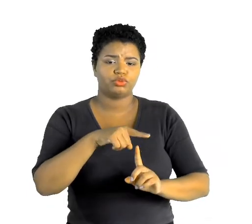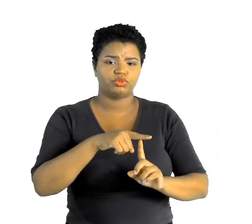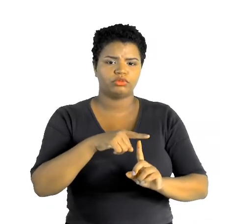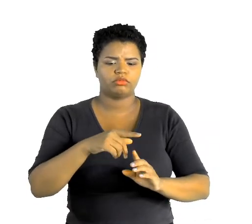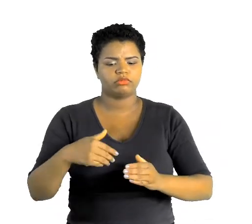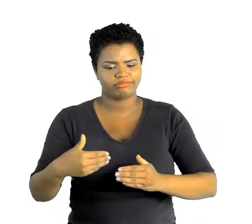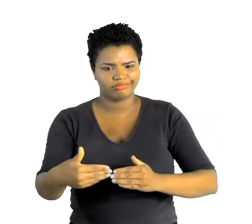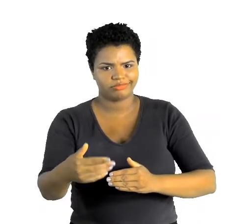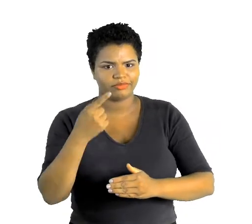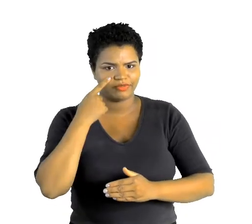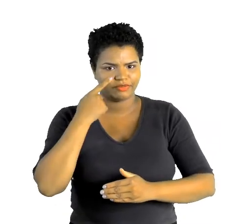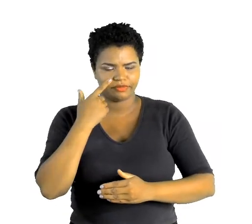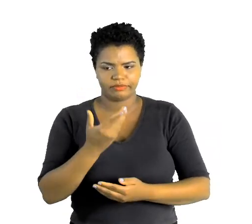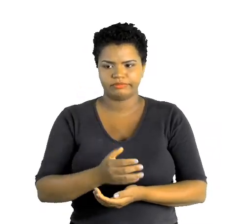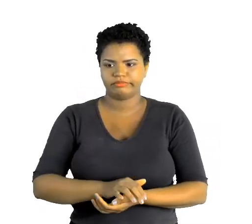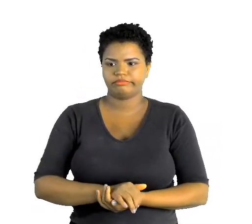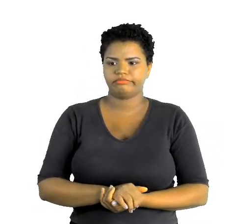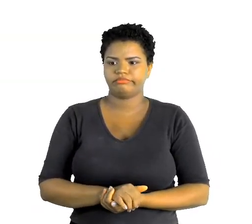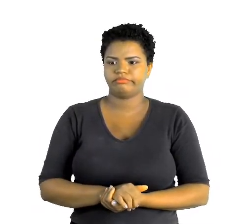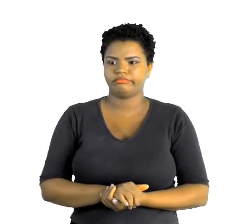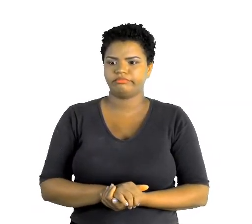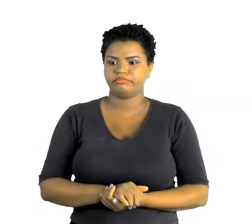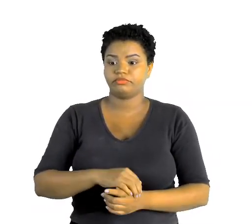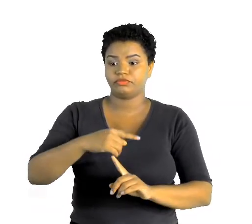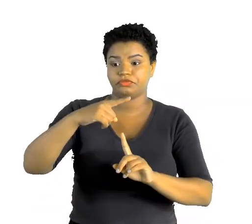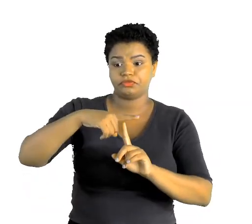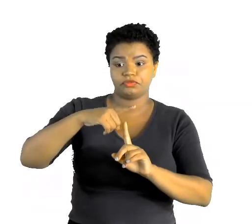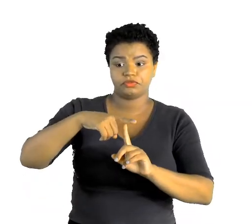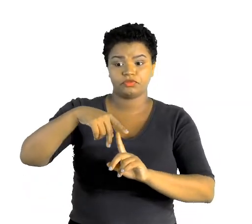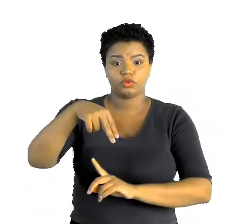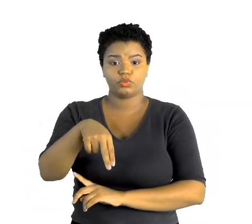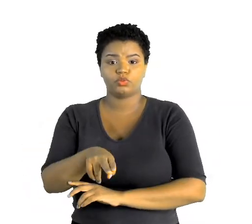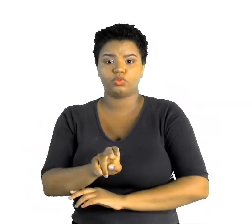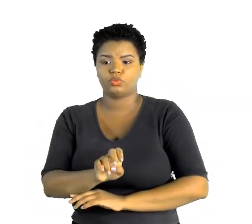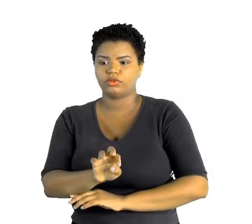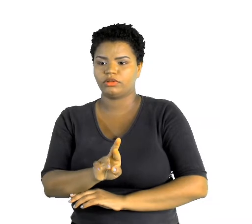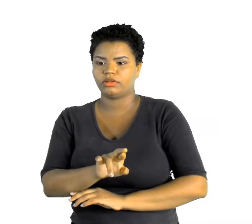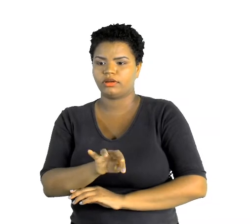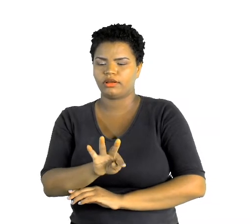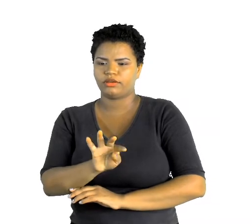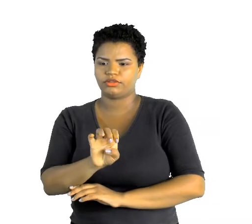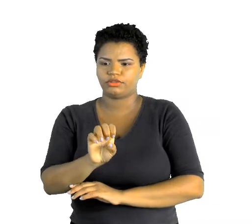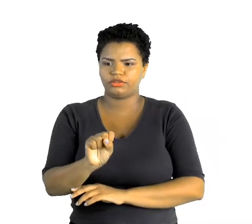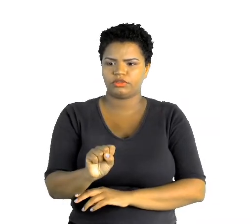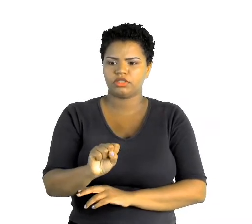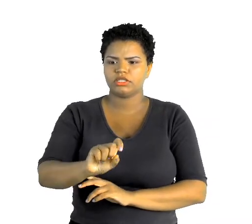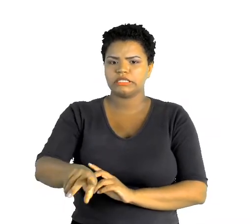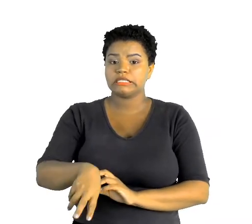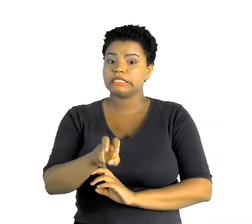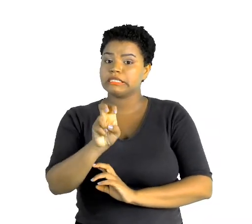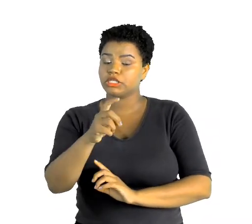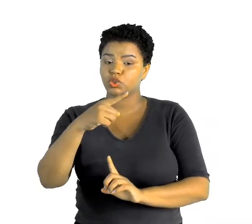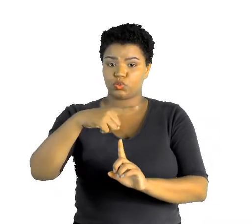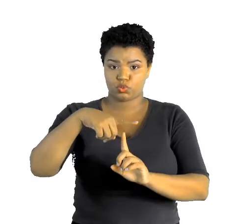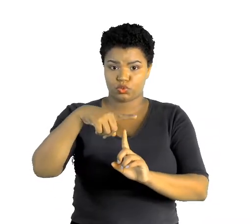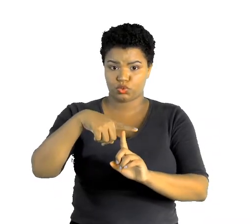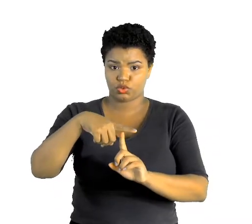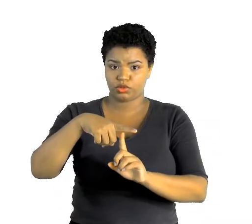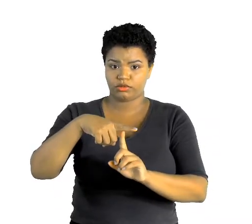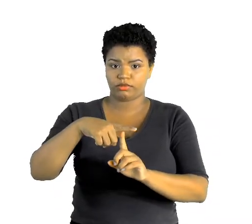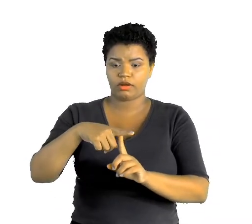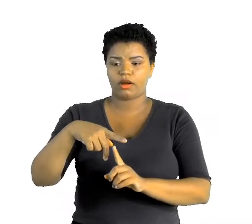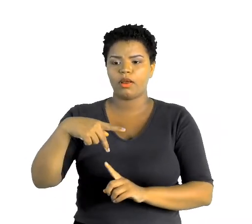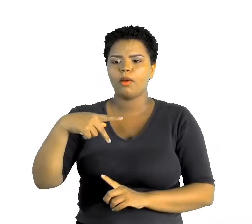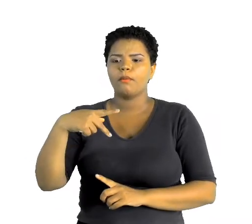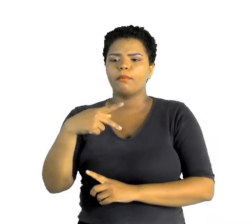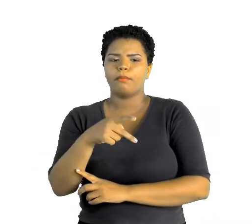mais para frente. Então, os tipos de nutrientes. A gente vai falar aqui de cinco tipos de nutrientes. As proteínas,